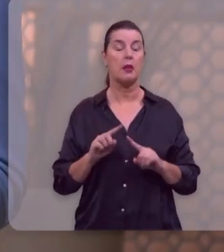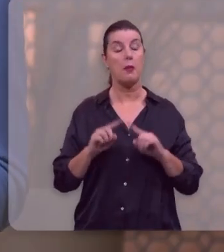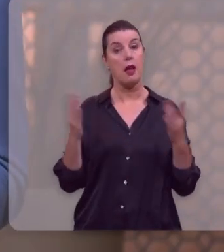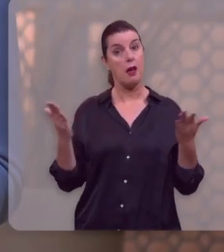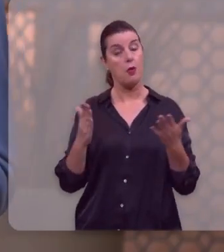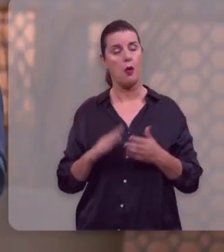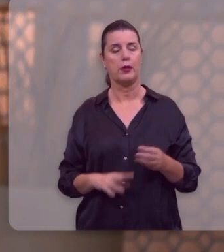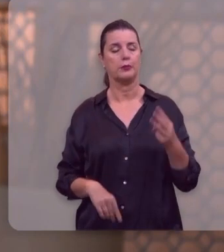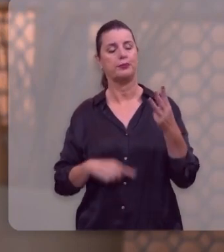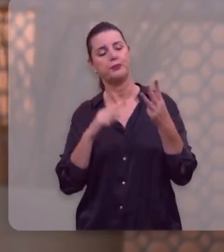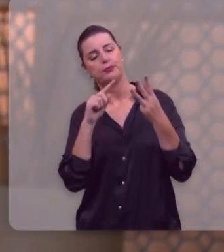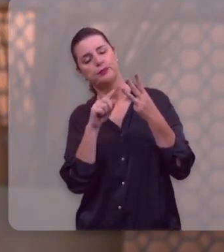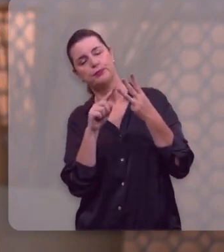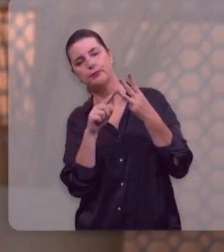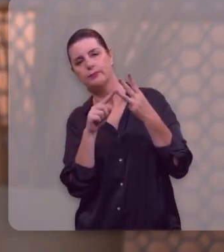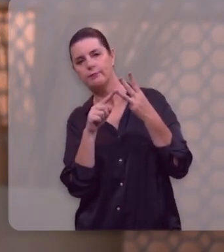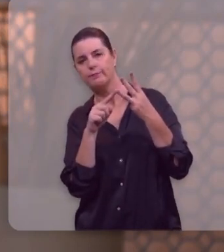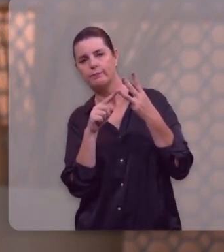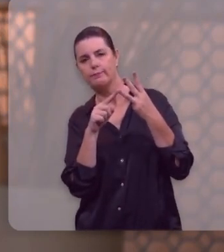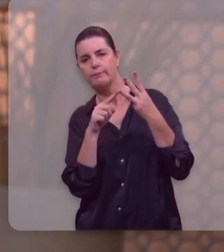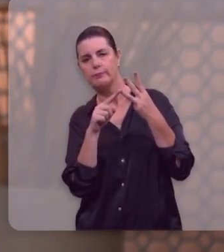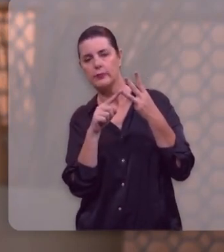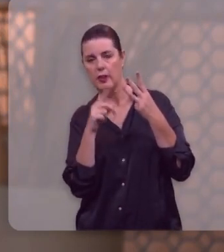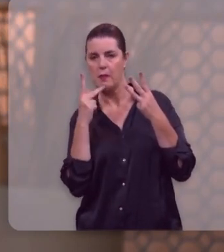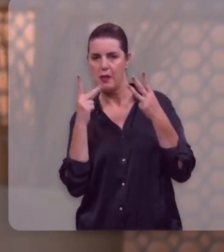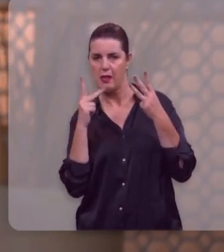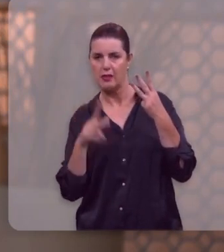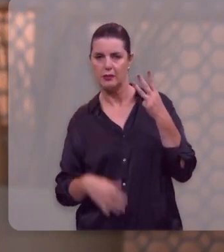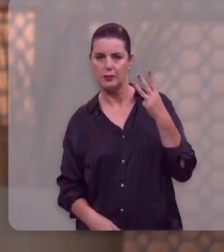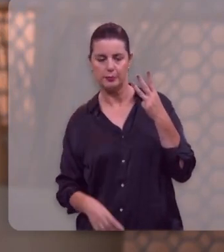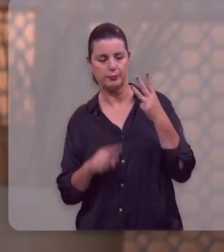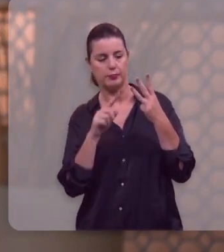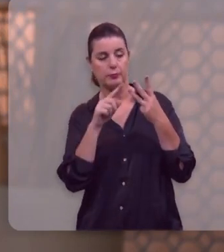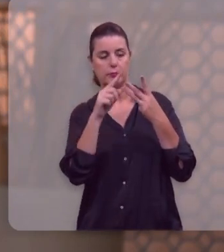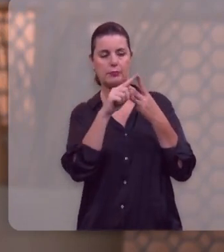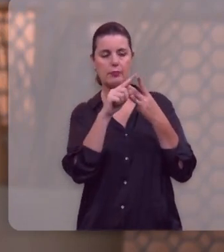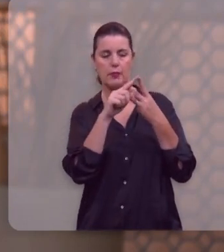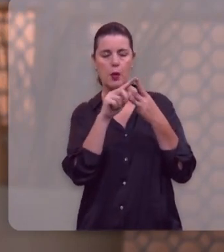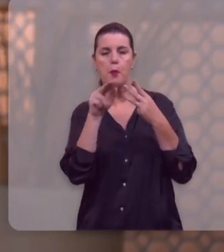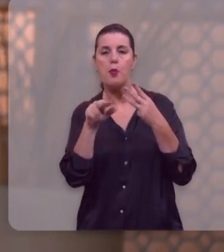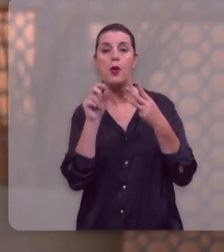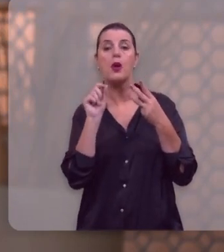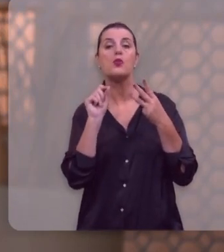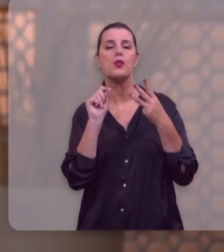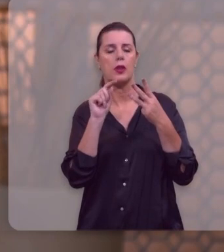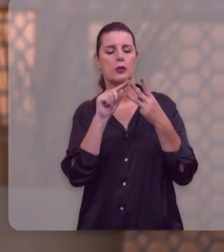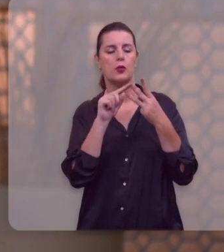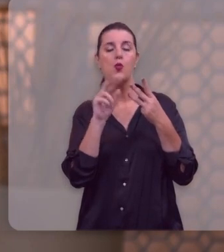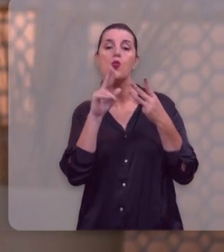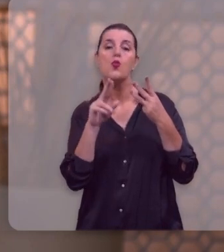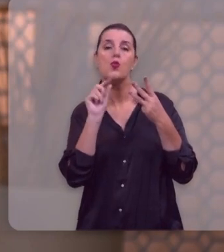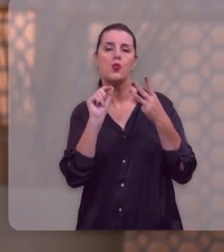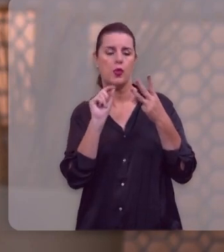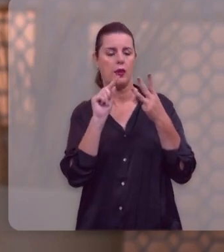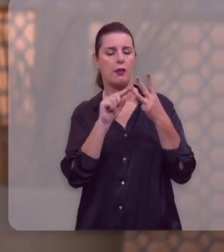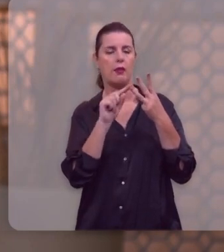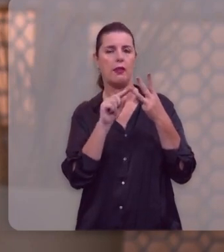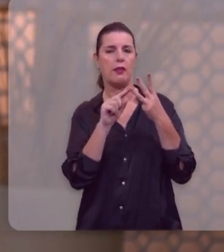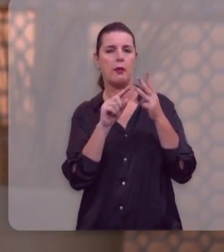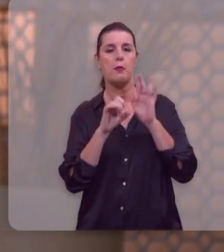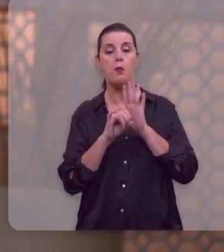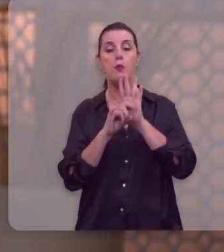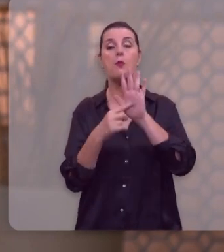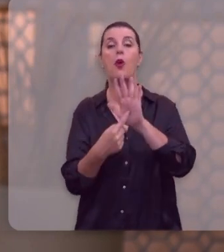agora, vem o terceiro ponto desta mensagem. Primeiro, a causa, segundo o instrumento, terceiro, a